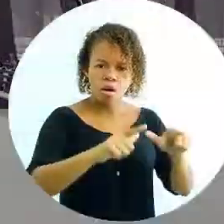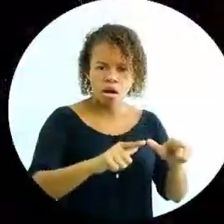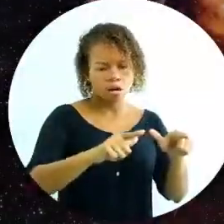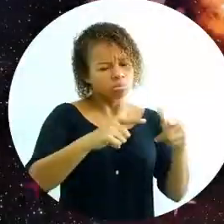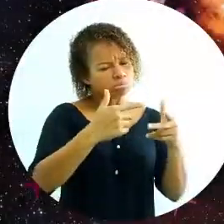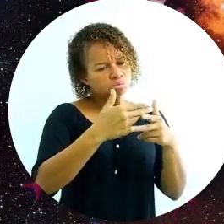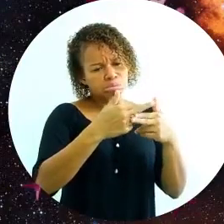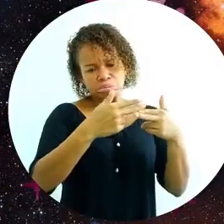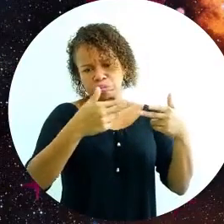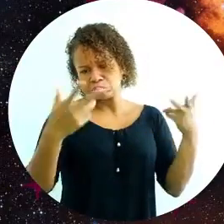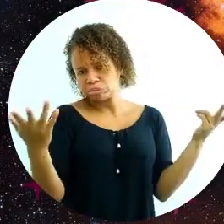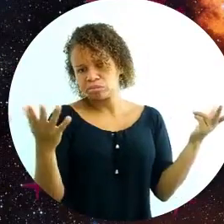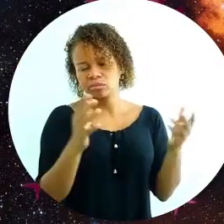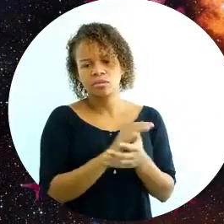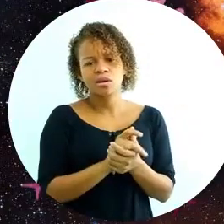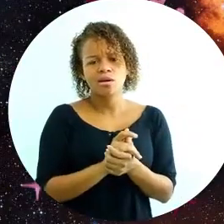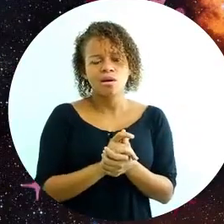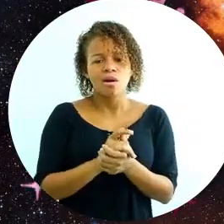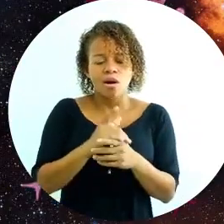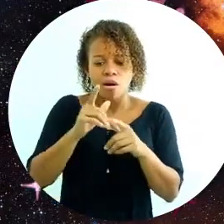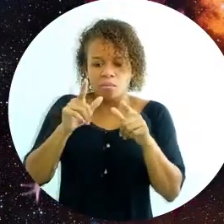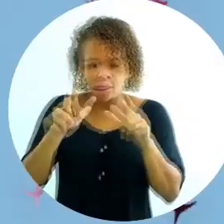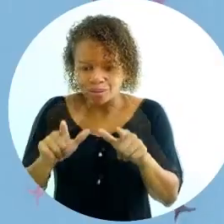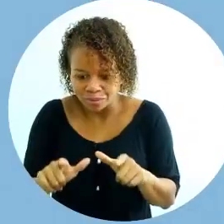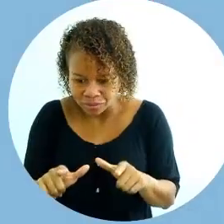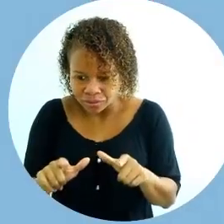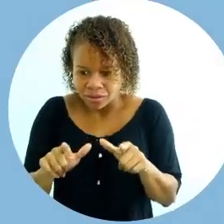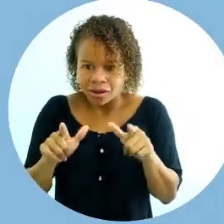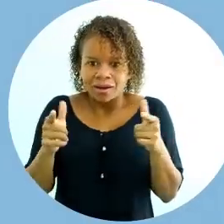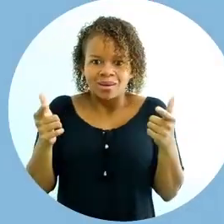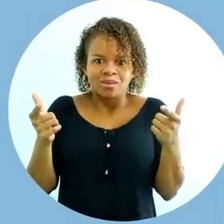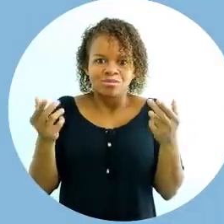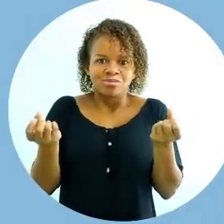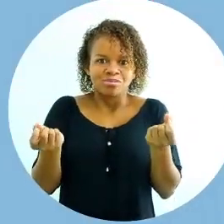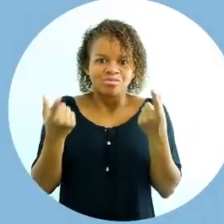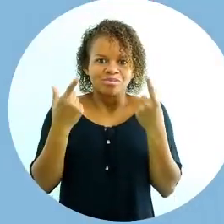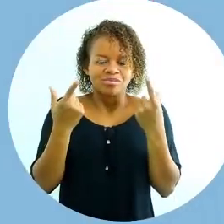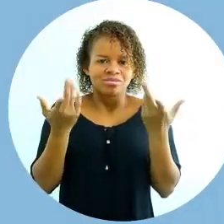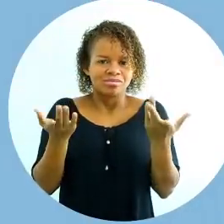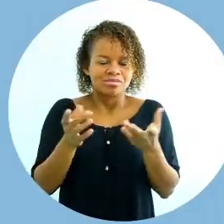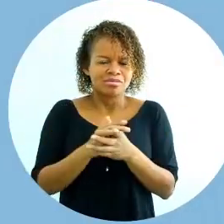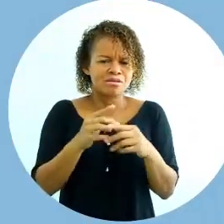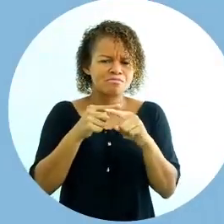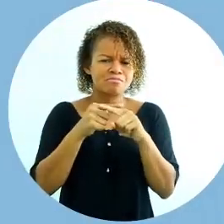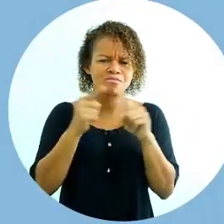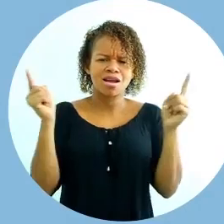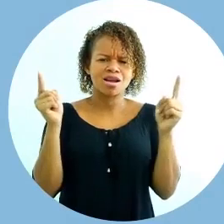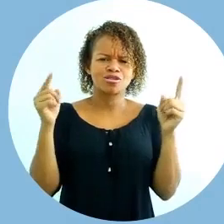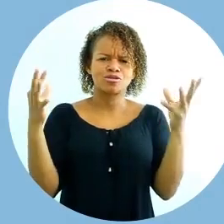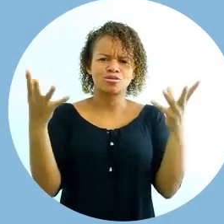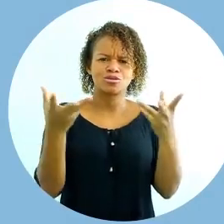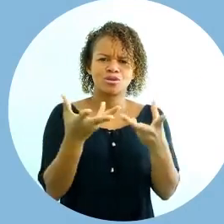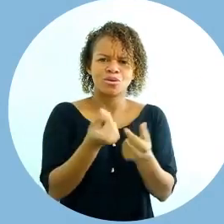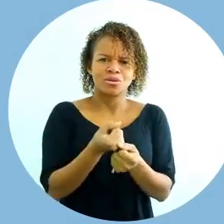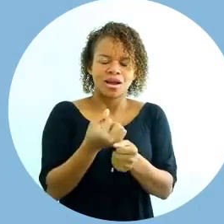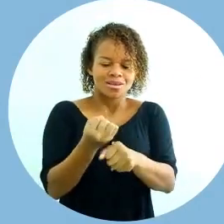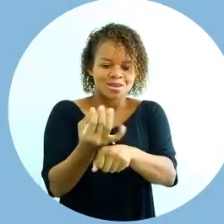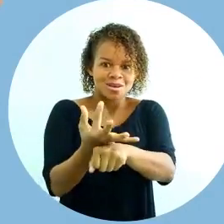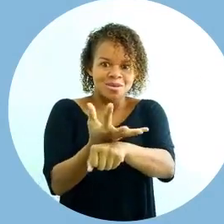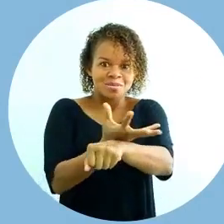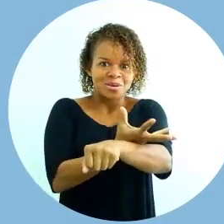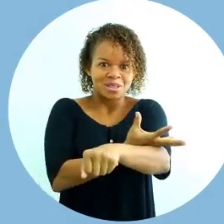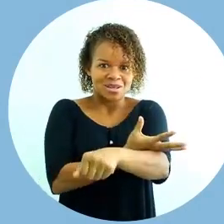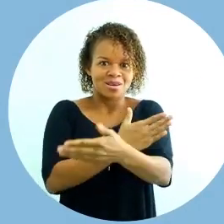ou até mesmo para o espaço sideral. Mas, toda essa aventura começa